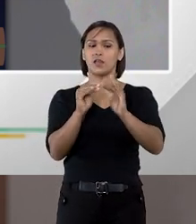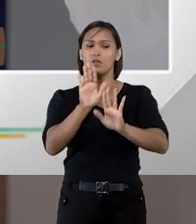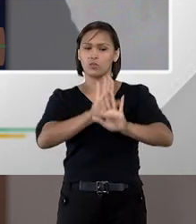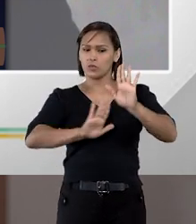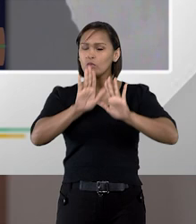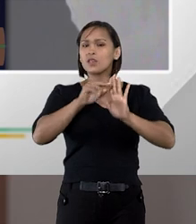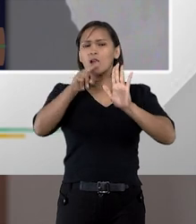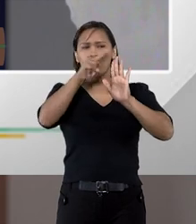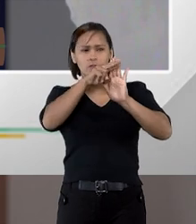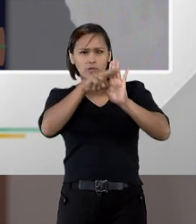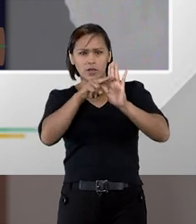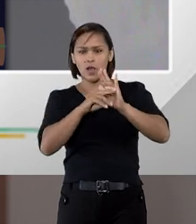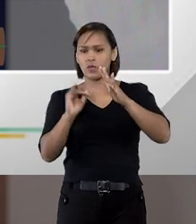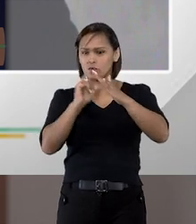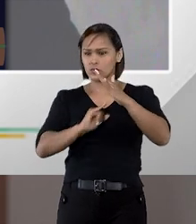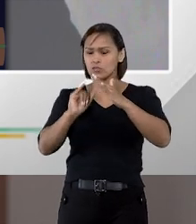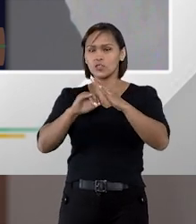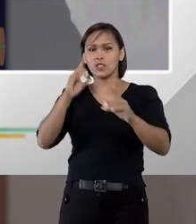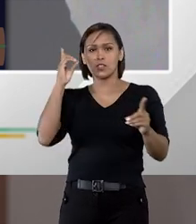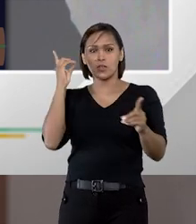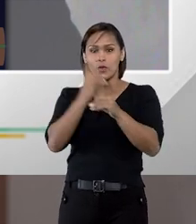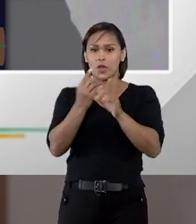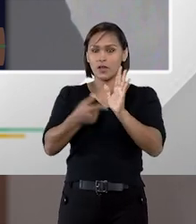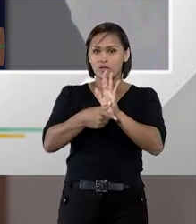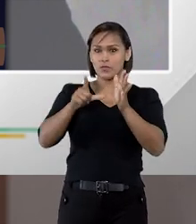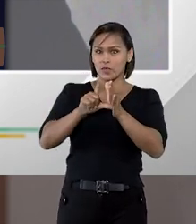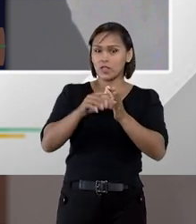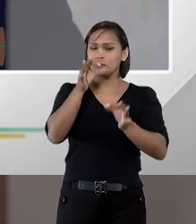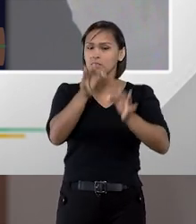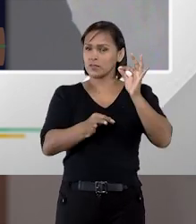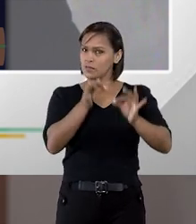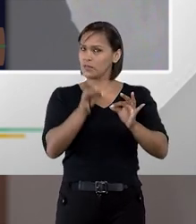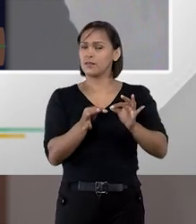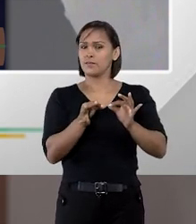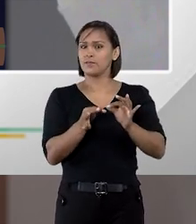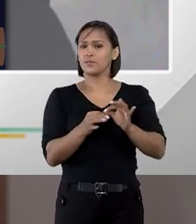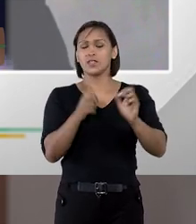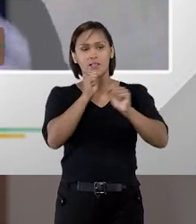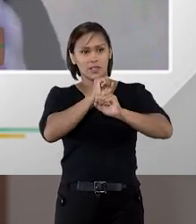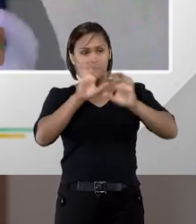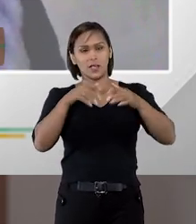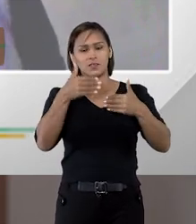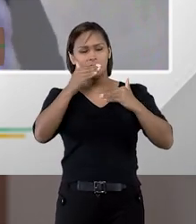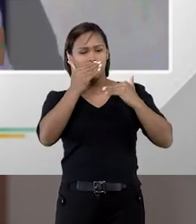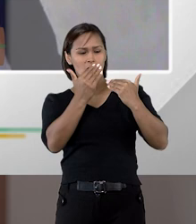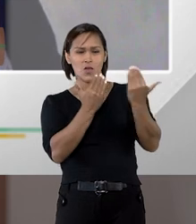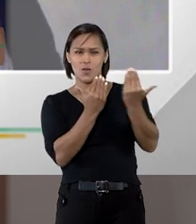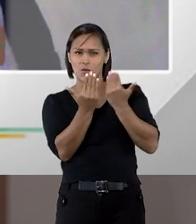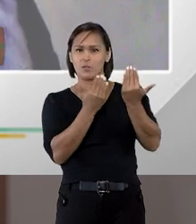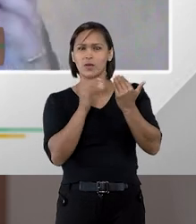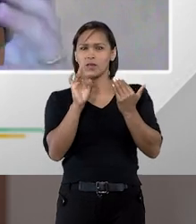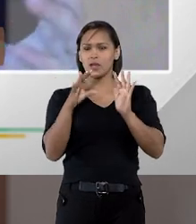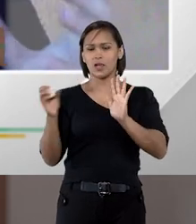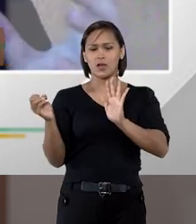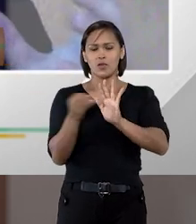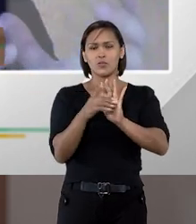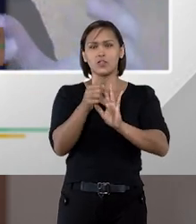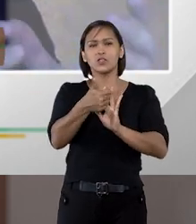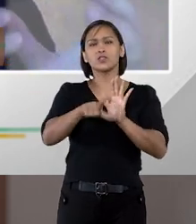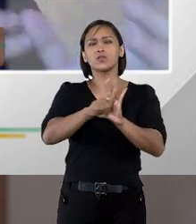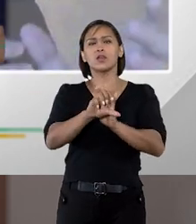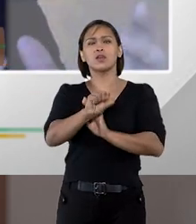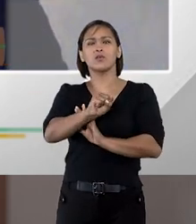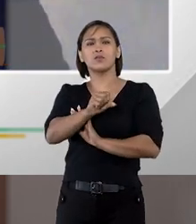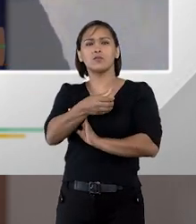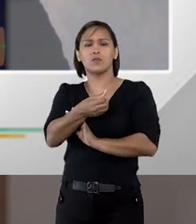preserva alguns institutos que nós já encontrávamos no ordenamento jurídico. É claro que, se você comparar a nova lei apenas com a lei